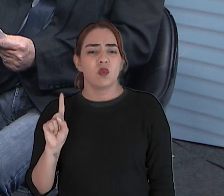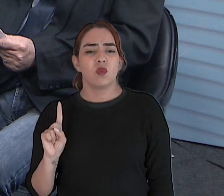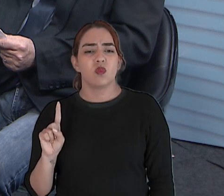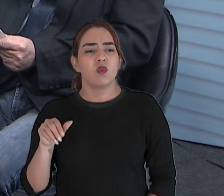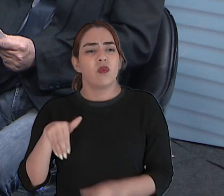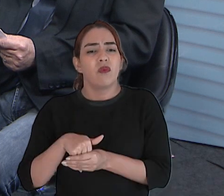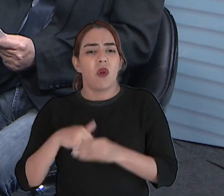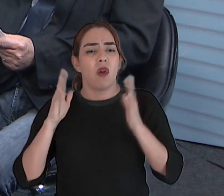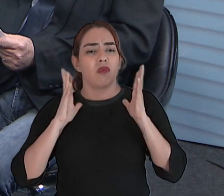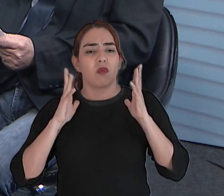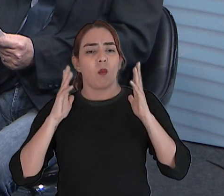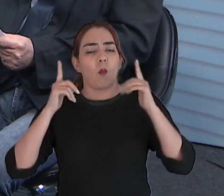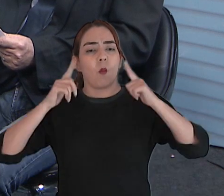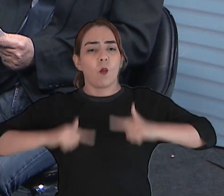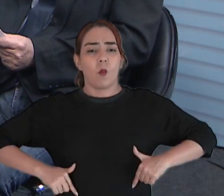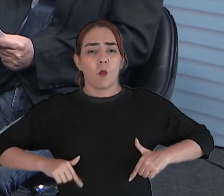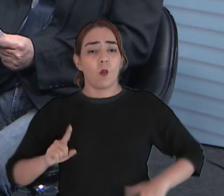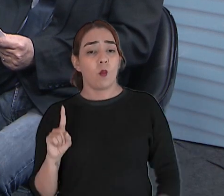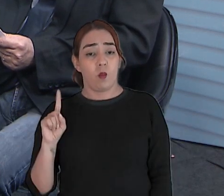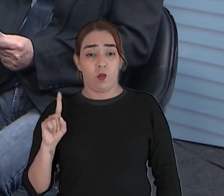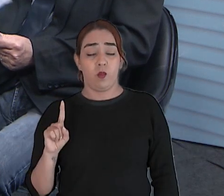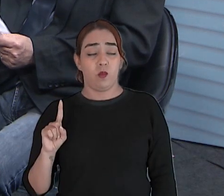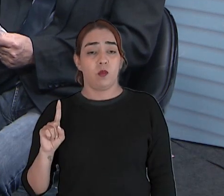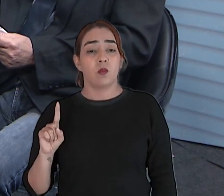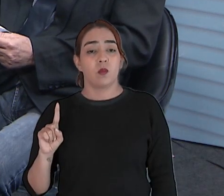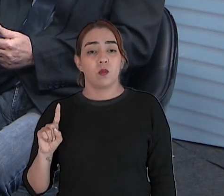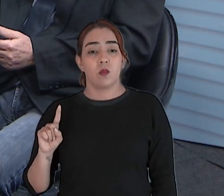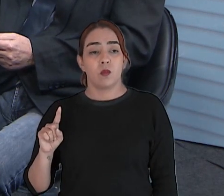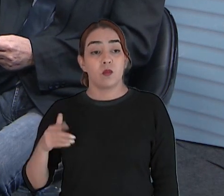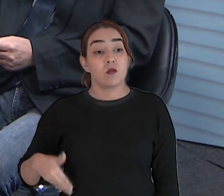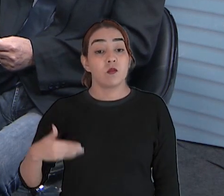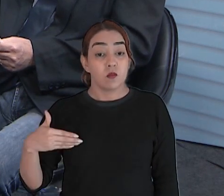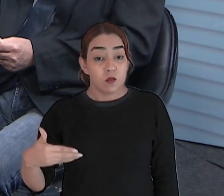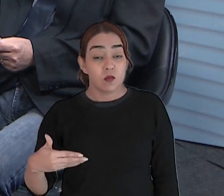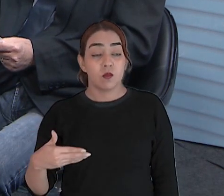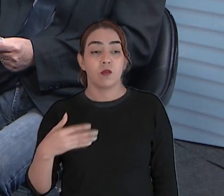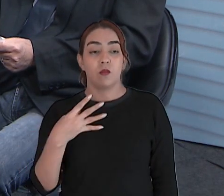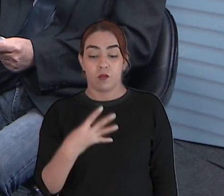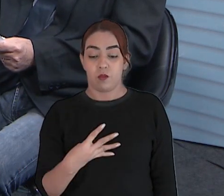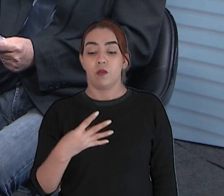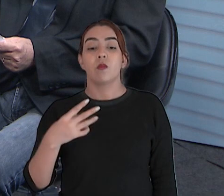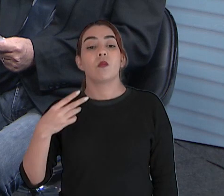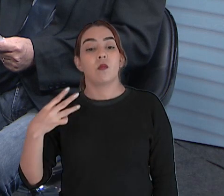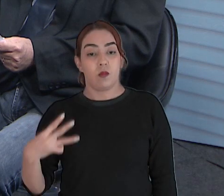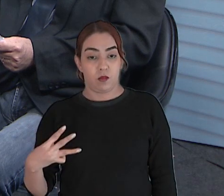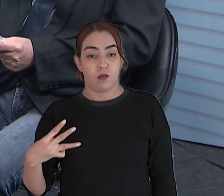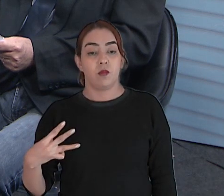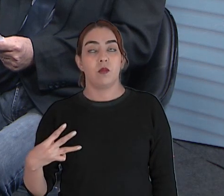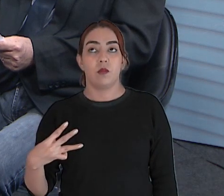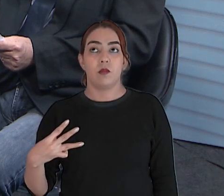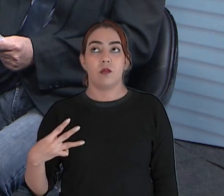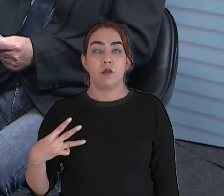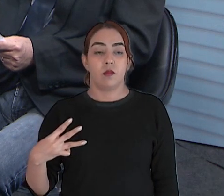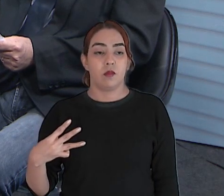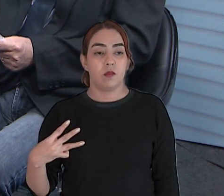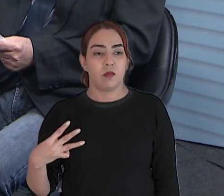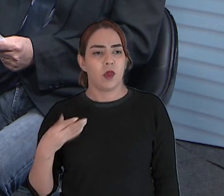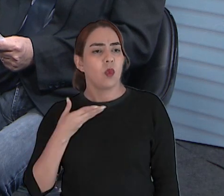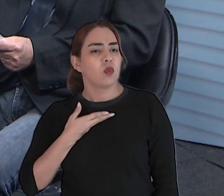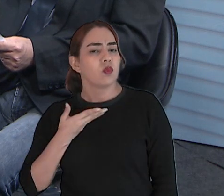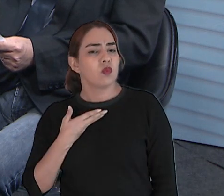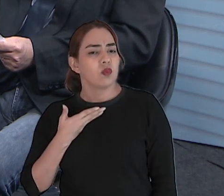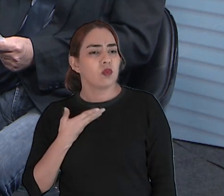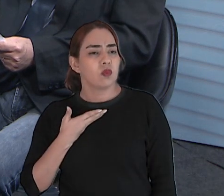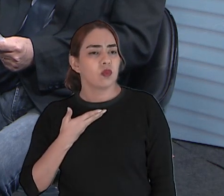uma abstenção... Mas depois o foi reeleito por unanimidade. 43, na primeira, eu tive uma abstenção. E era de um colega que estava